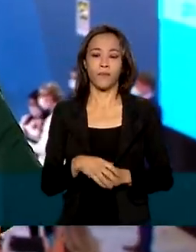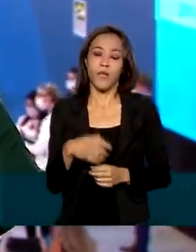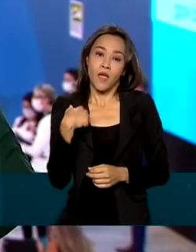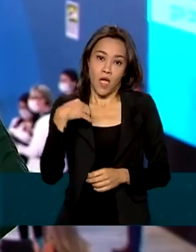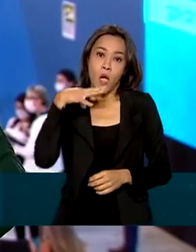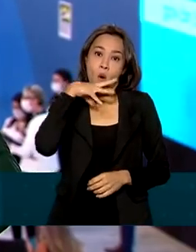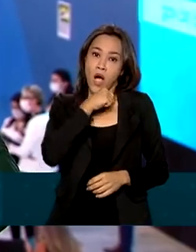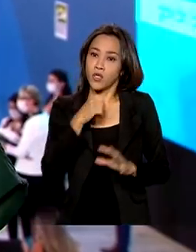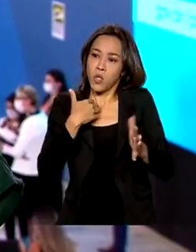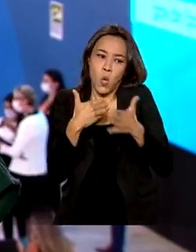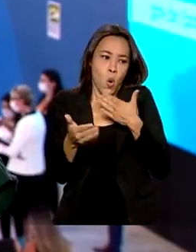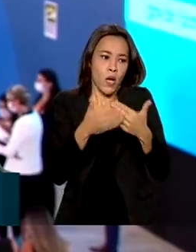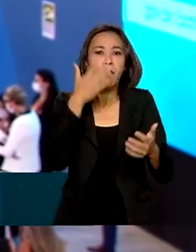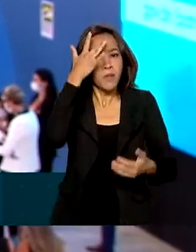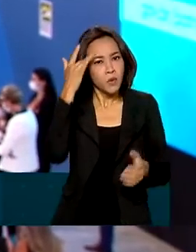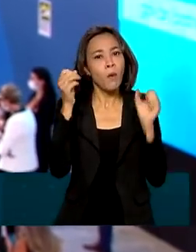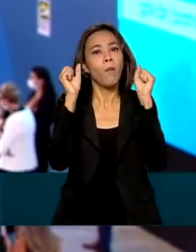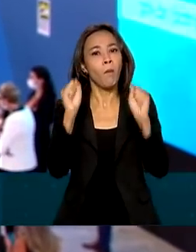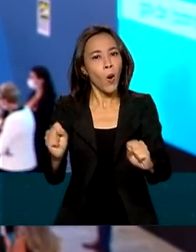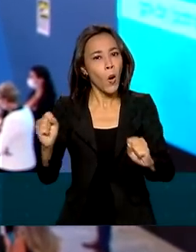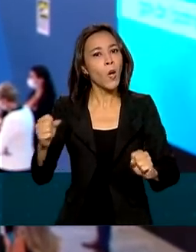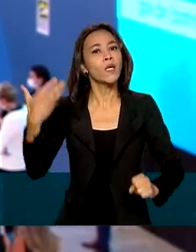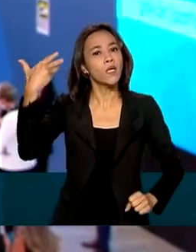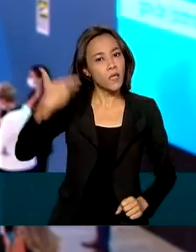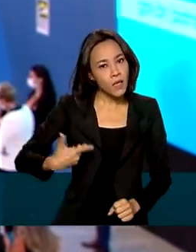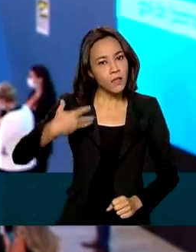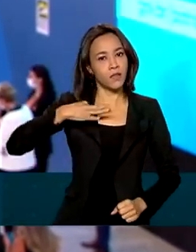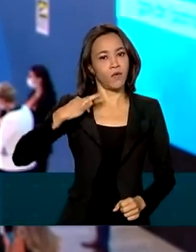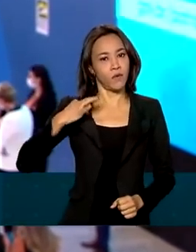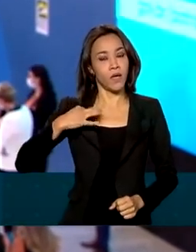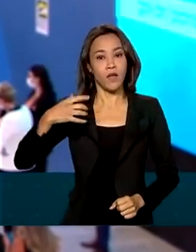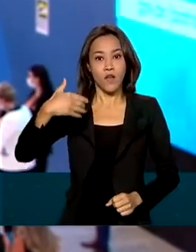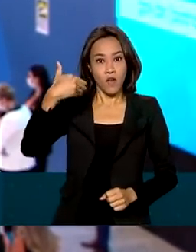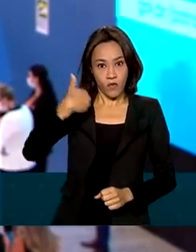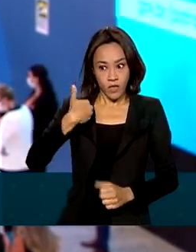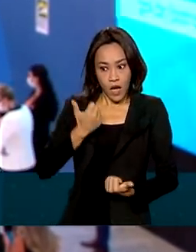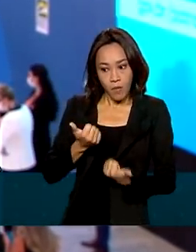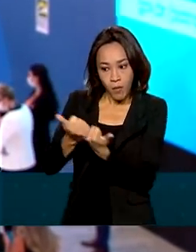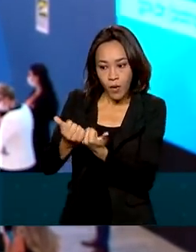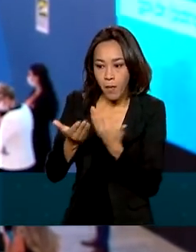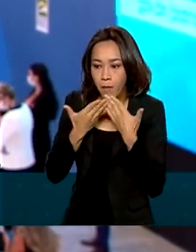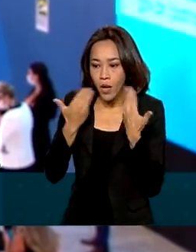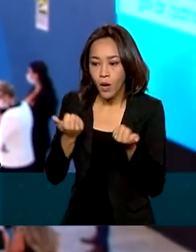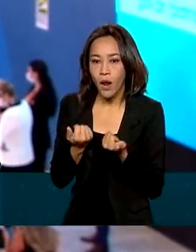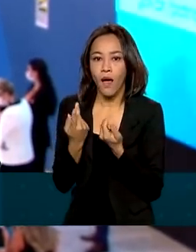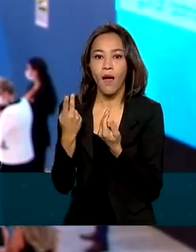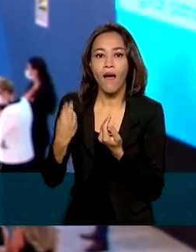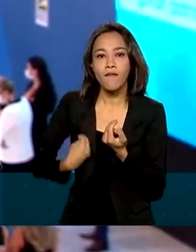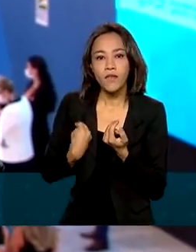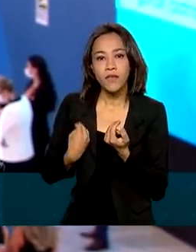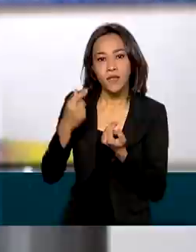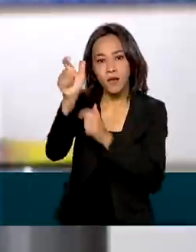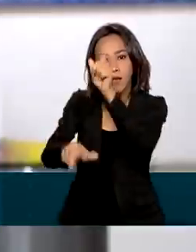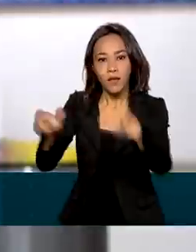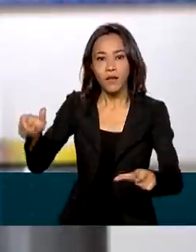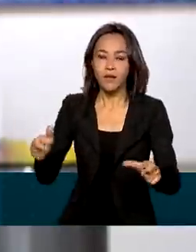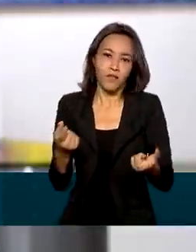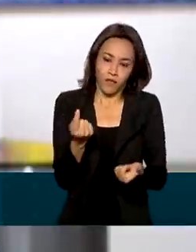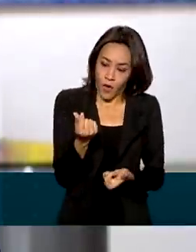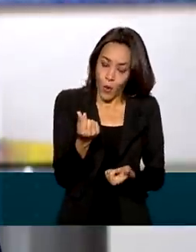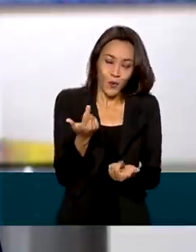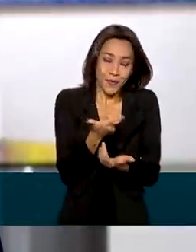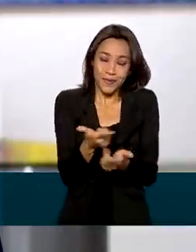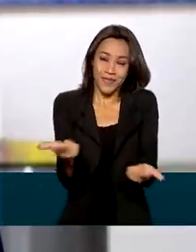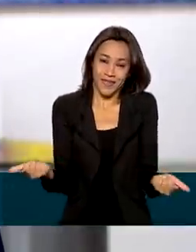pessoa pode ser um voluntário. Quando você contribui para melhorar outra pessoa, eu acho que isso não tem preço. Para